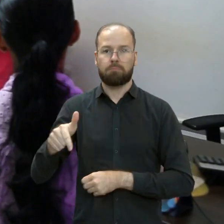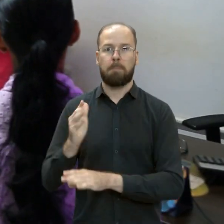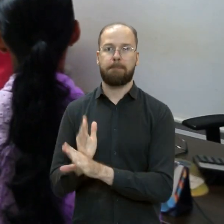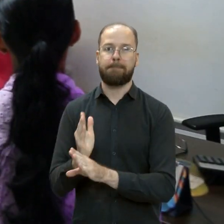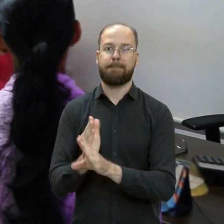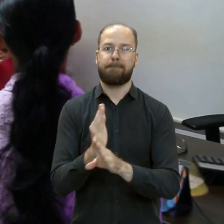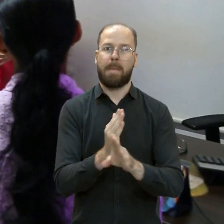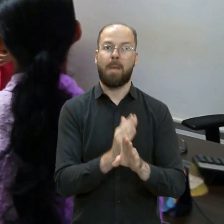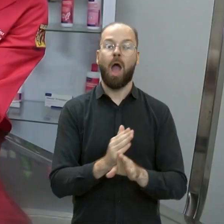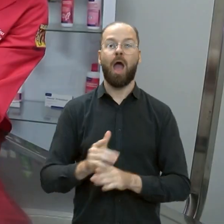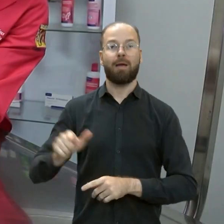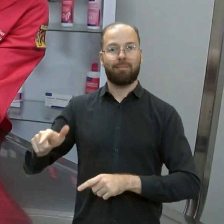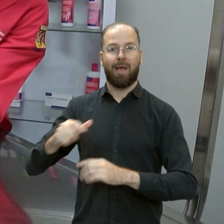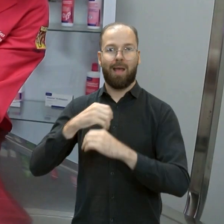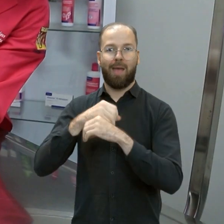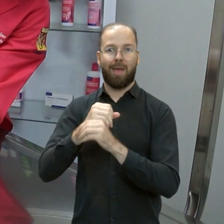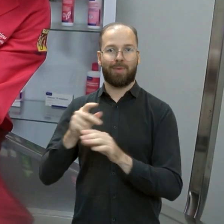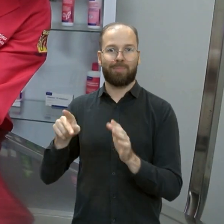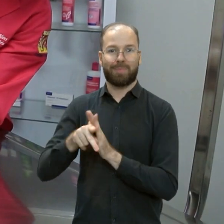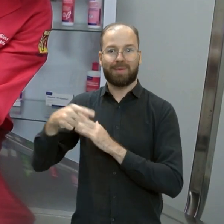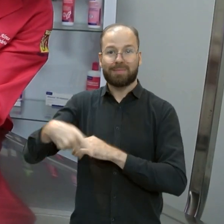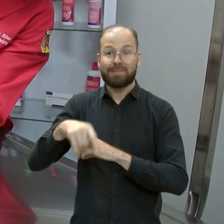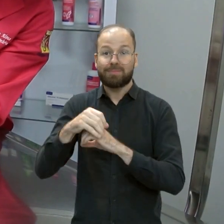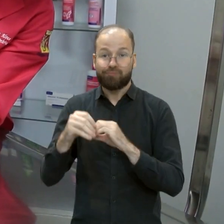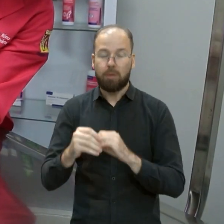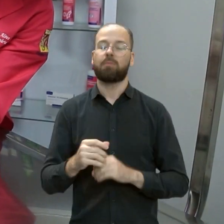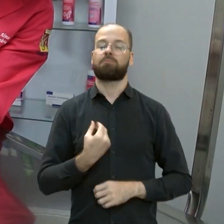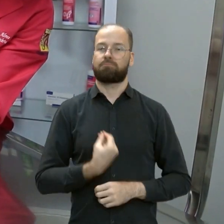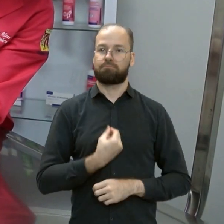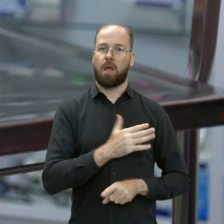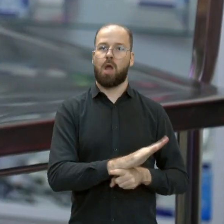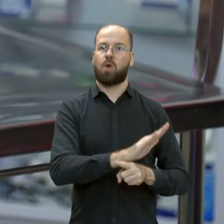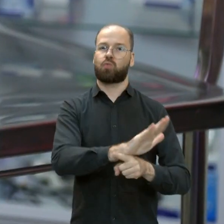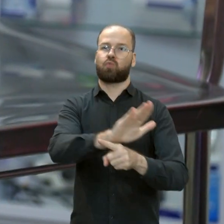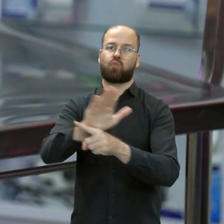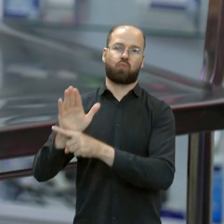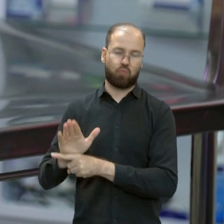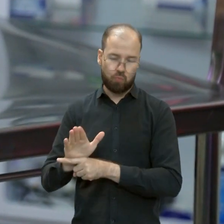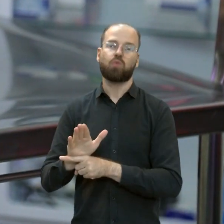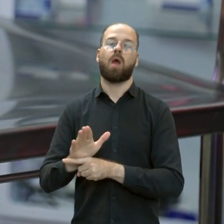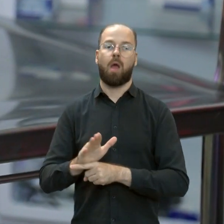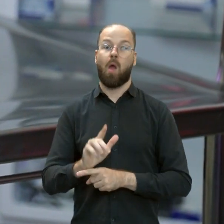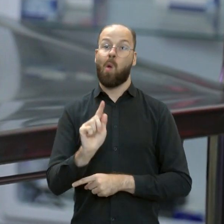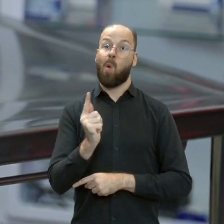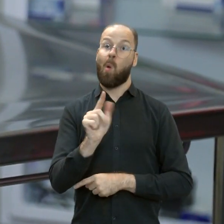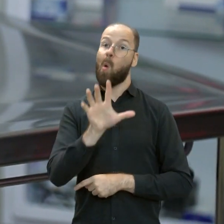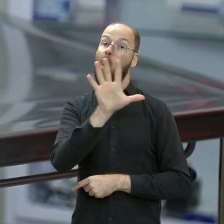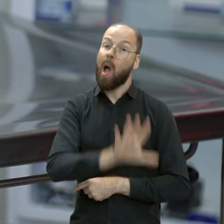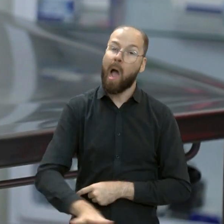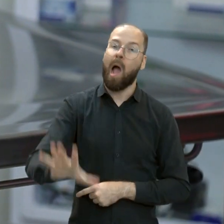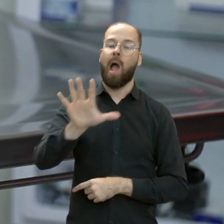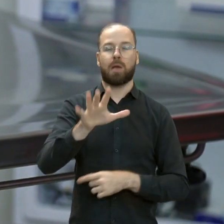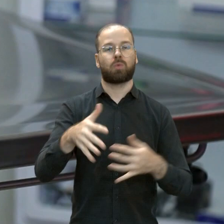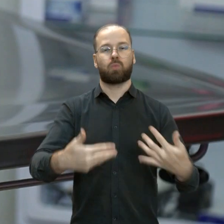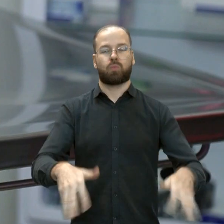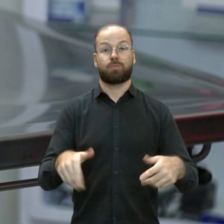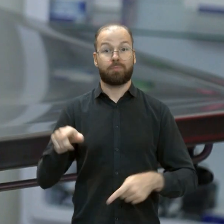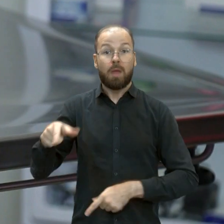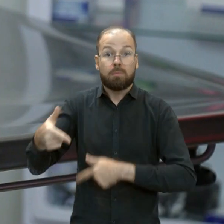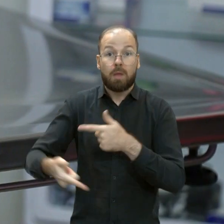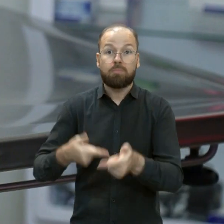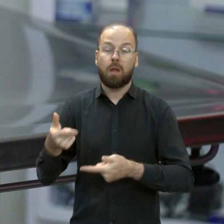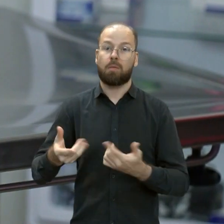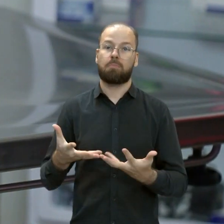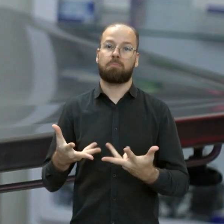médicos veterinários e dutores de todo o estado de Goiás. Esse belo trabalho também pode influenciar em